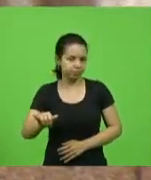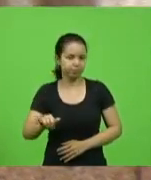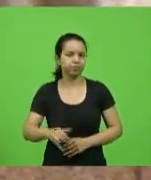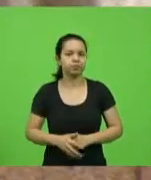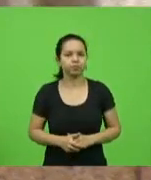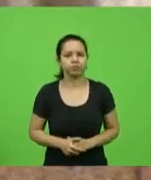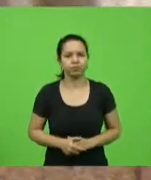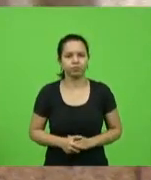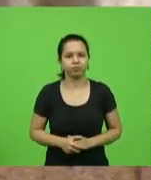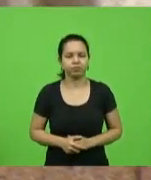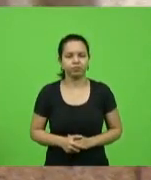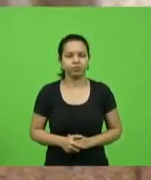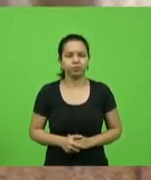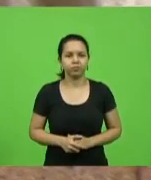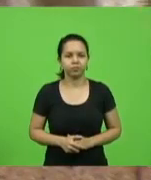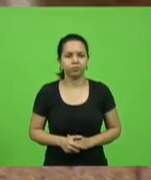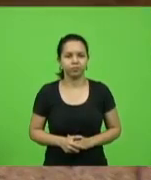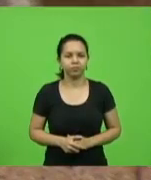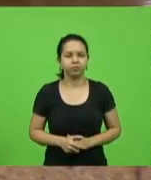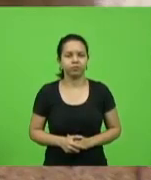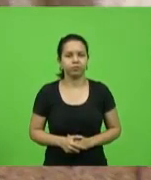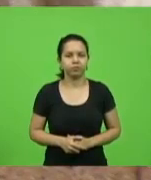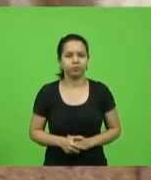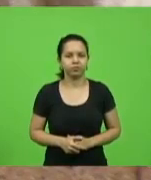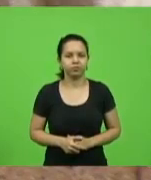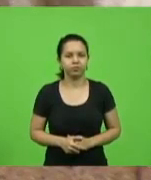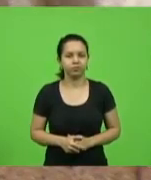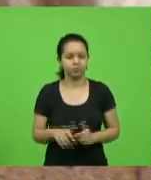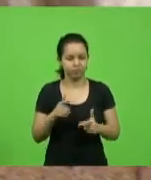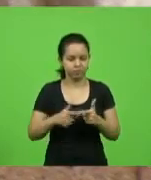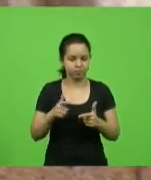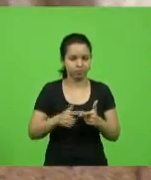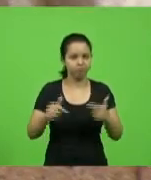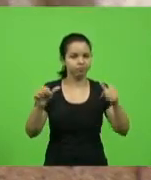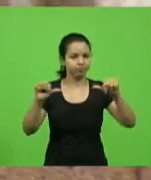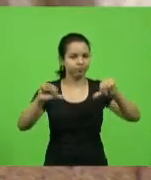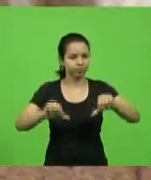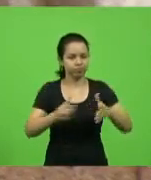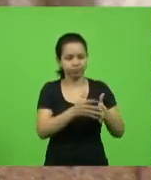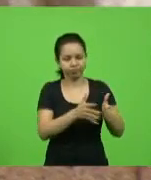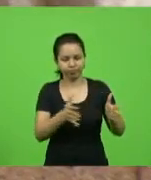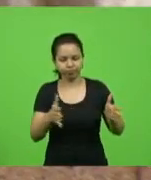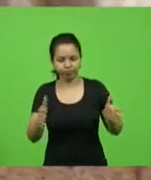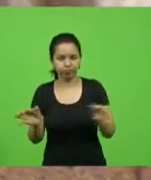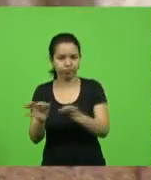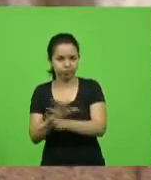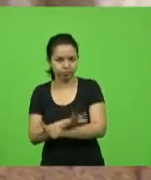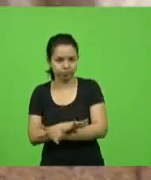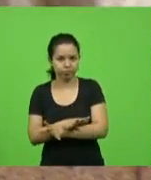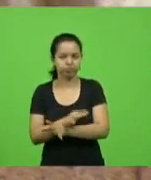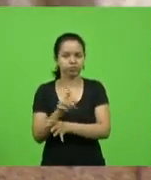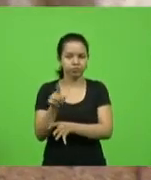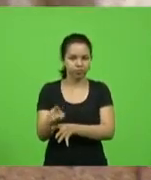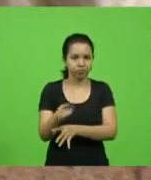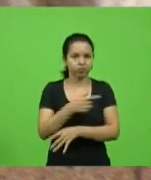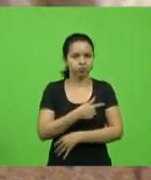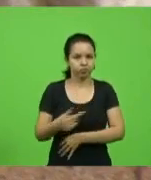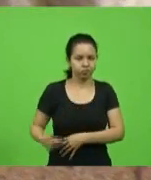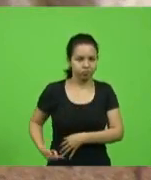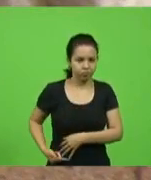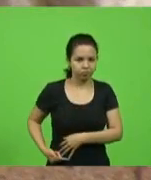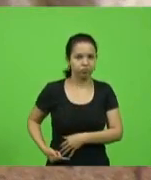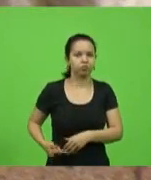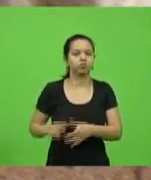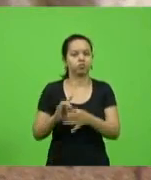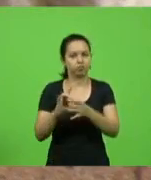após, passado as calamidades públicas, as agências autorizando, governo pode repassar.